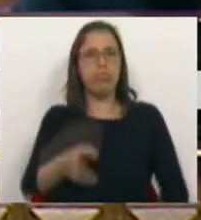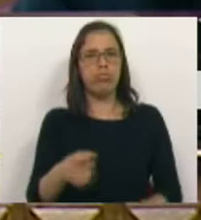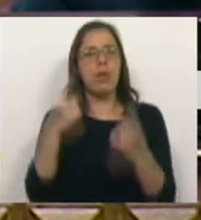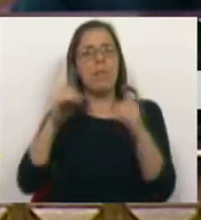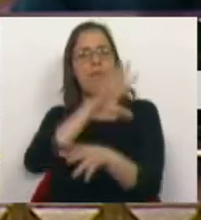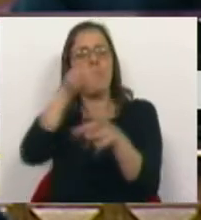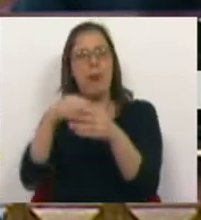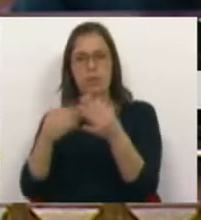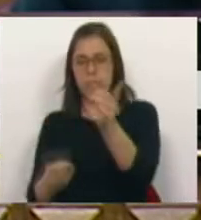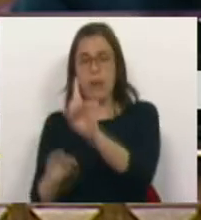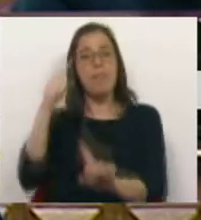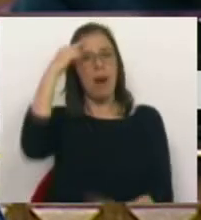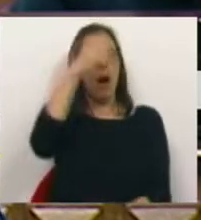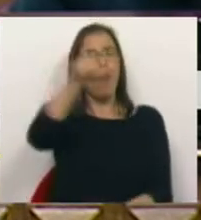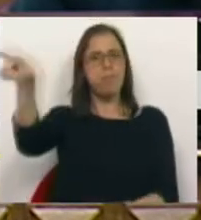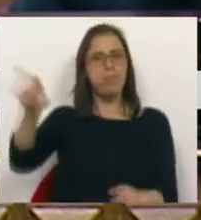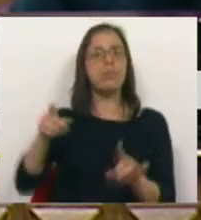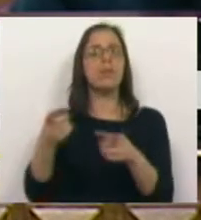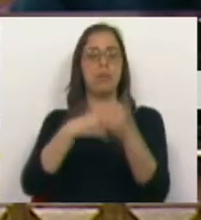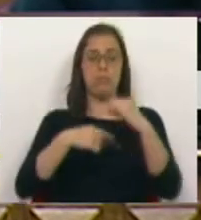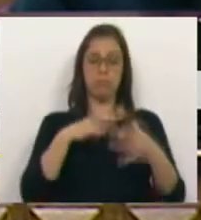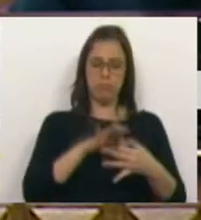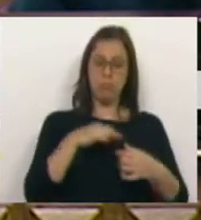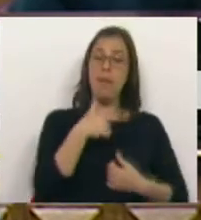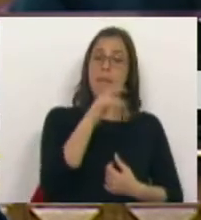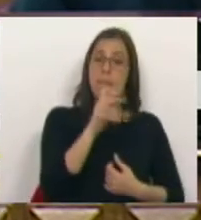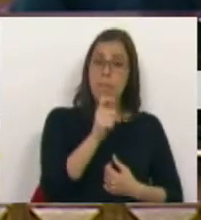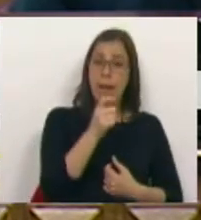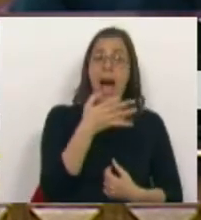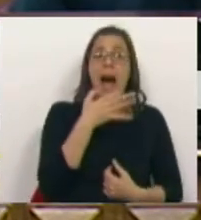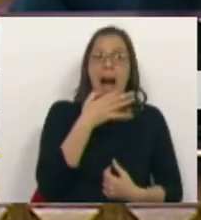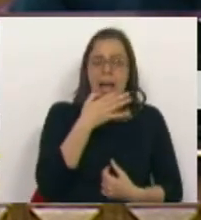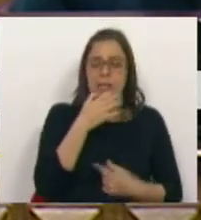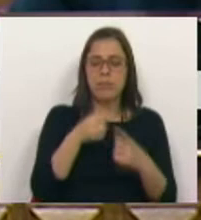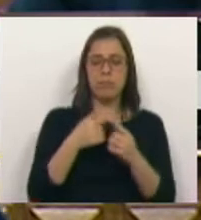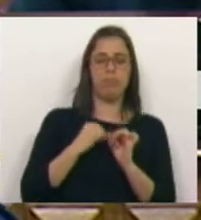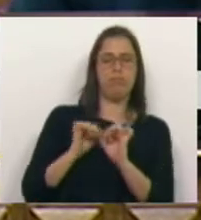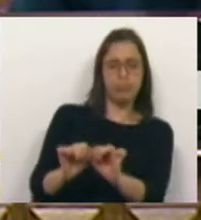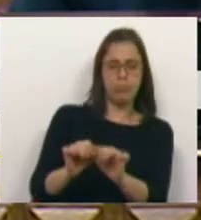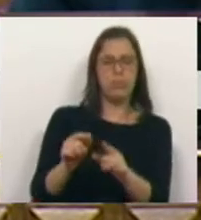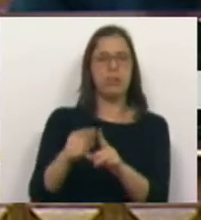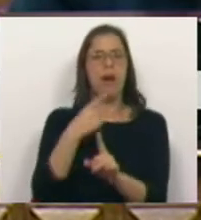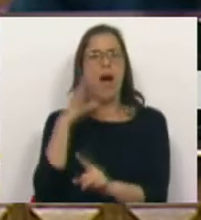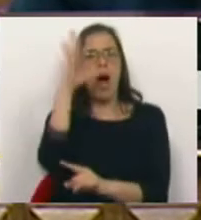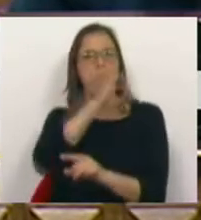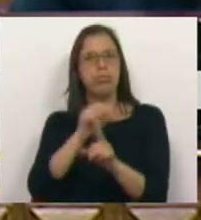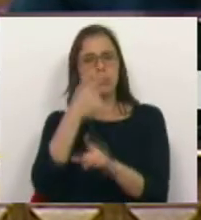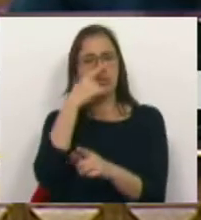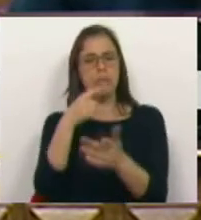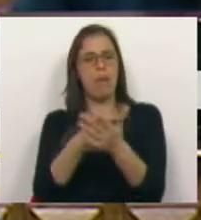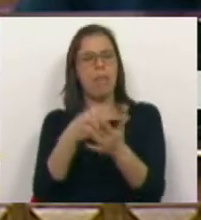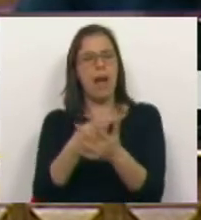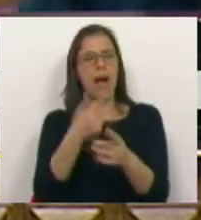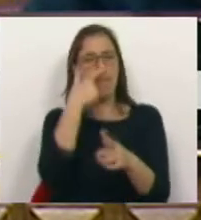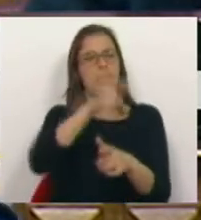parte da solução, mas eles sabem que contam com o Bloco de Esquerda como adversário do rentismo, como adversário do abuso sobre os consumidores